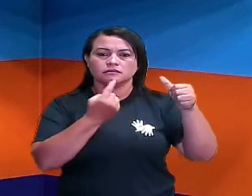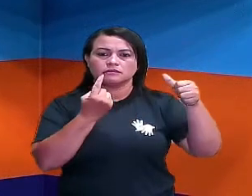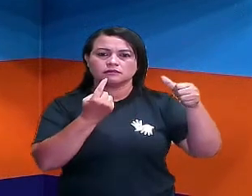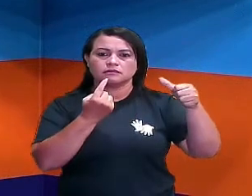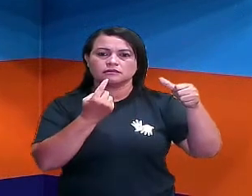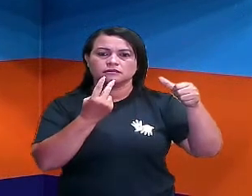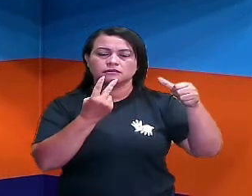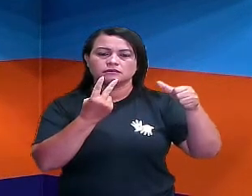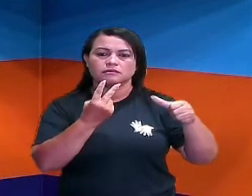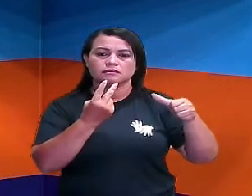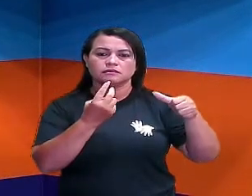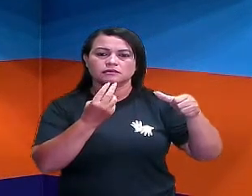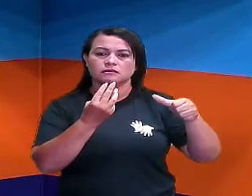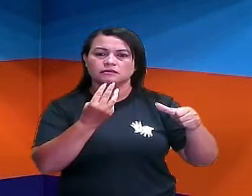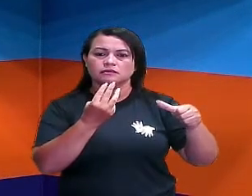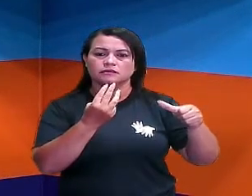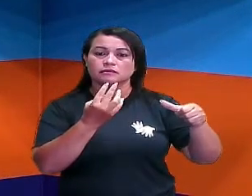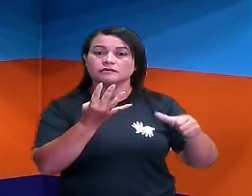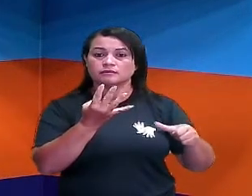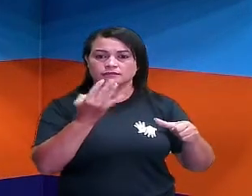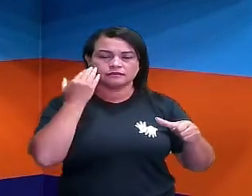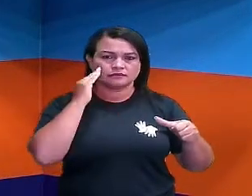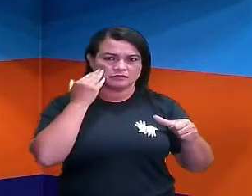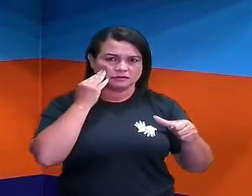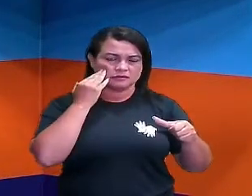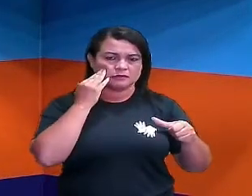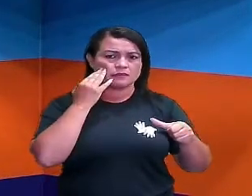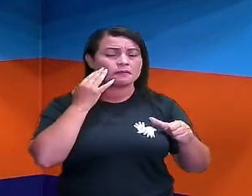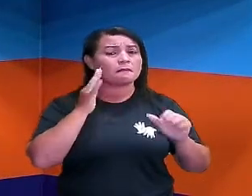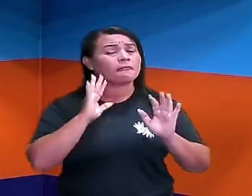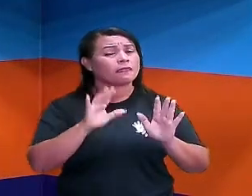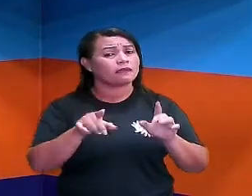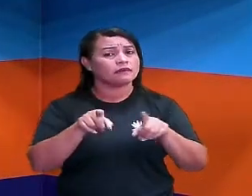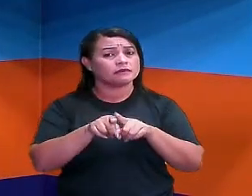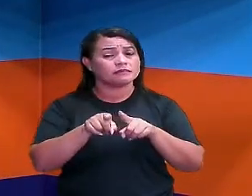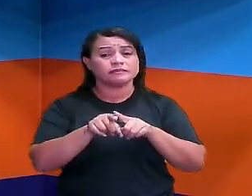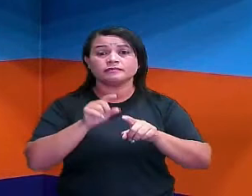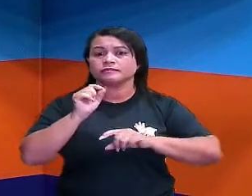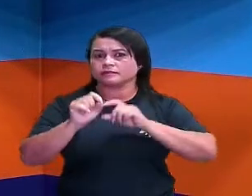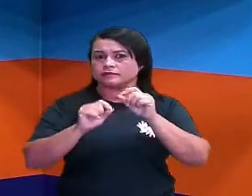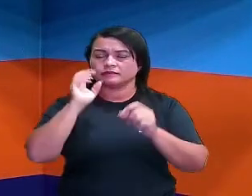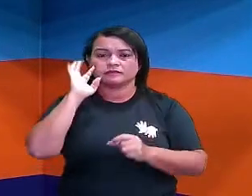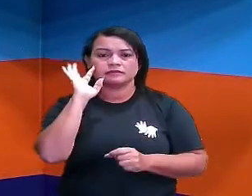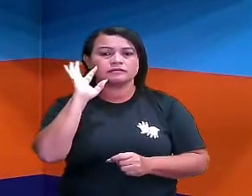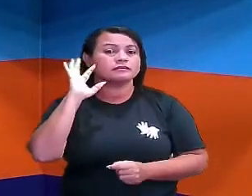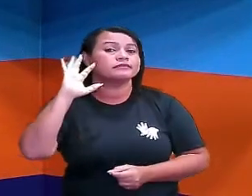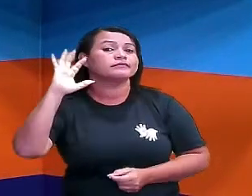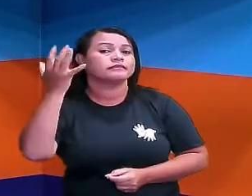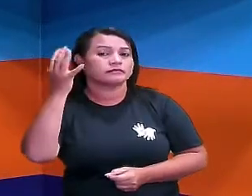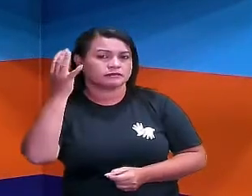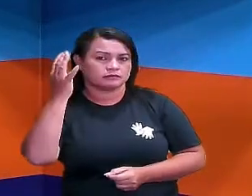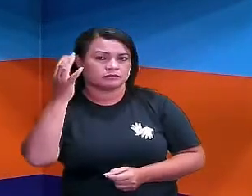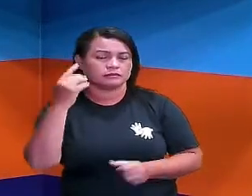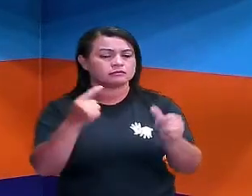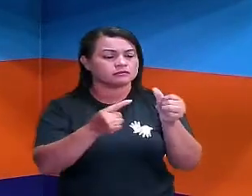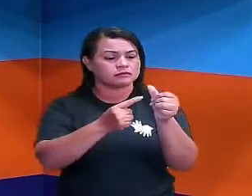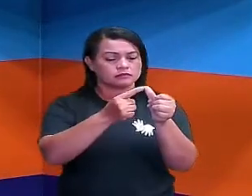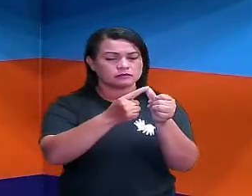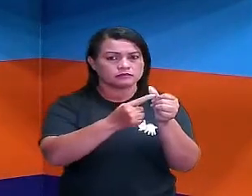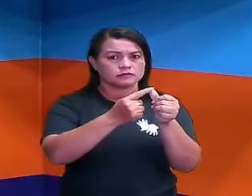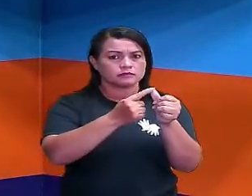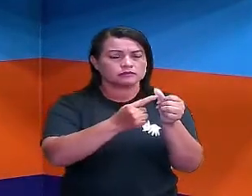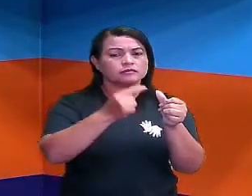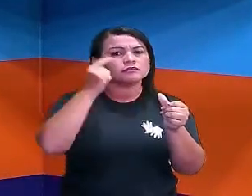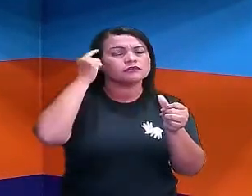três, quatro e vai seguindo. Só que essa medida do polegar, ela foi pensada